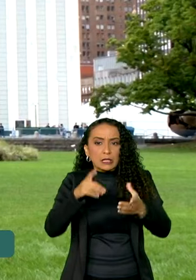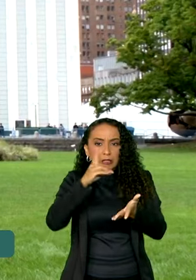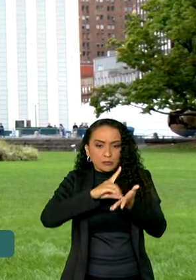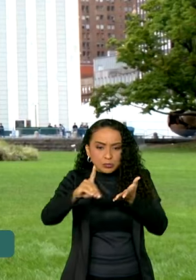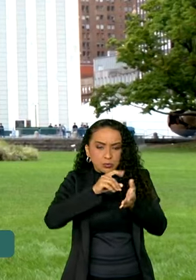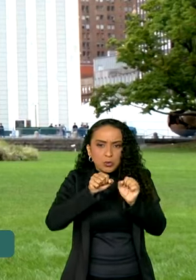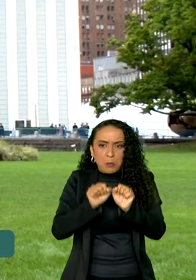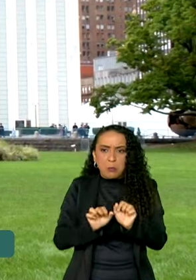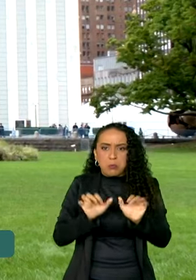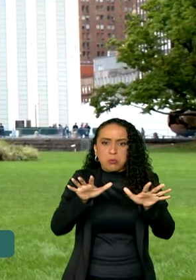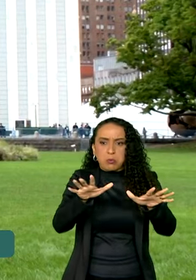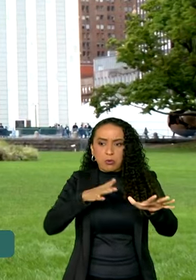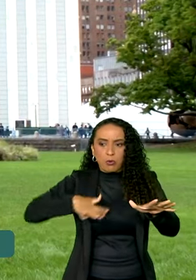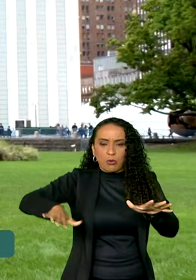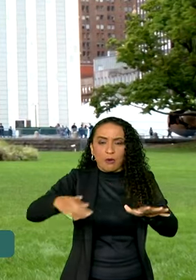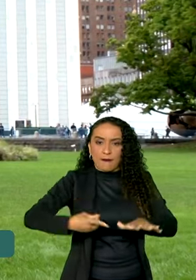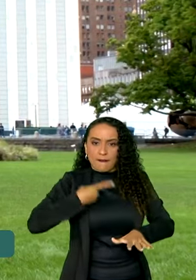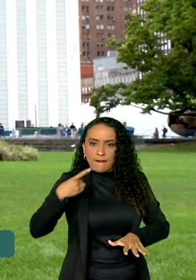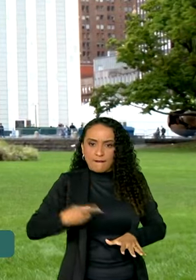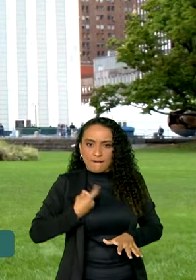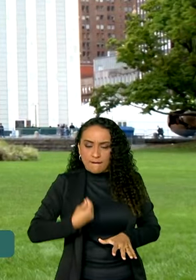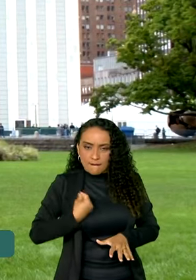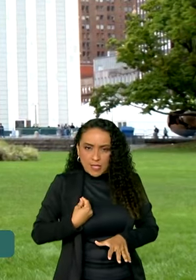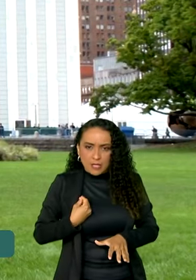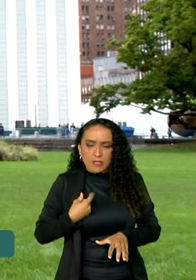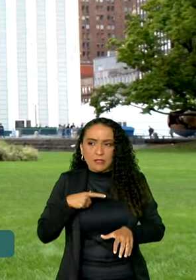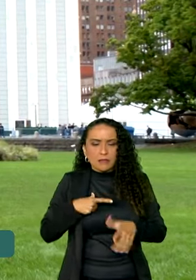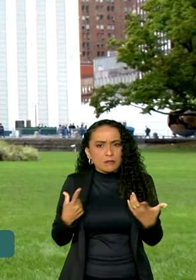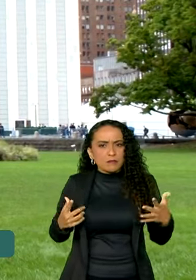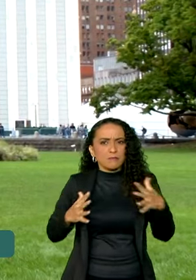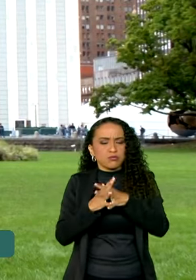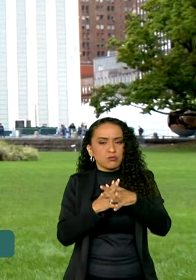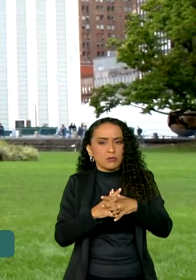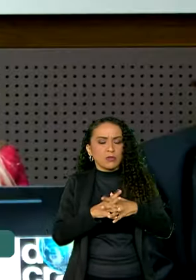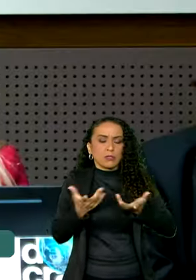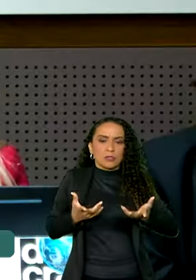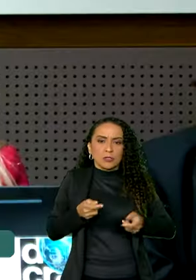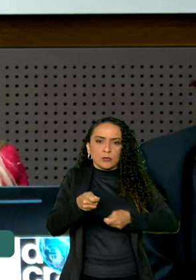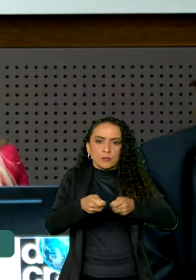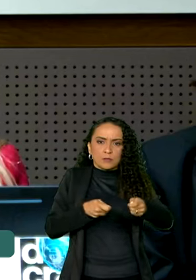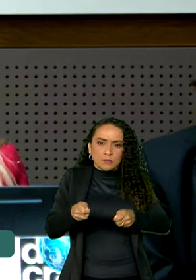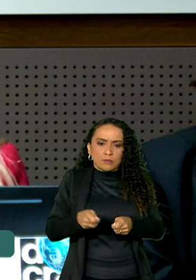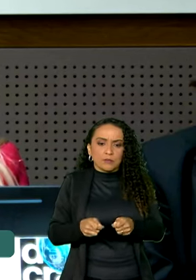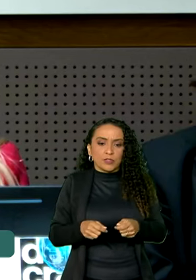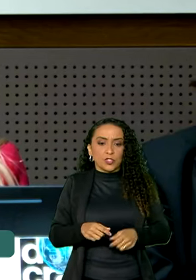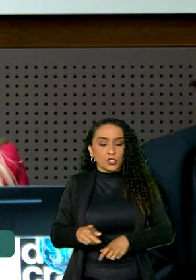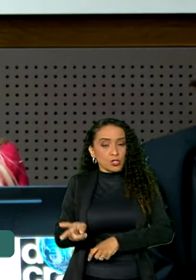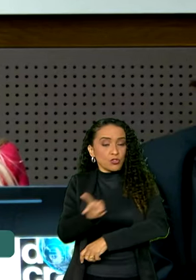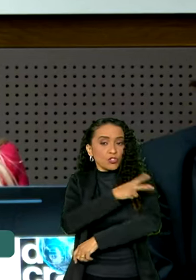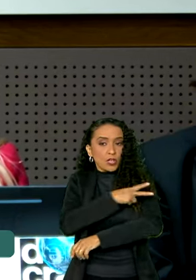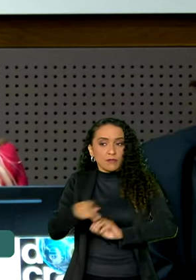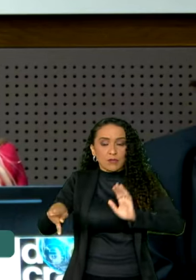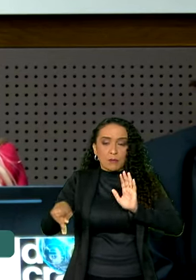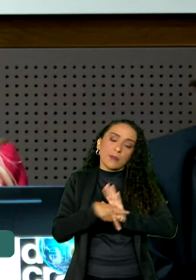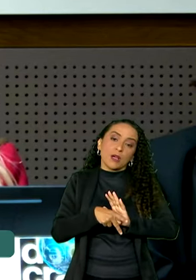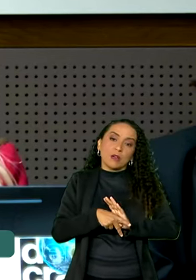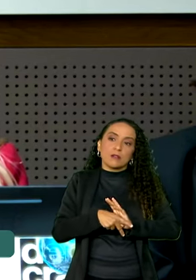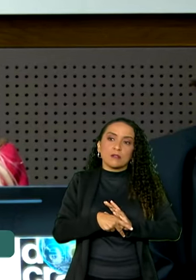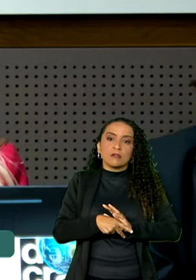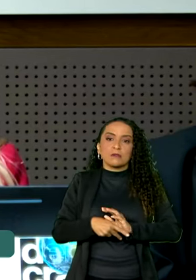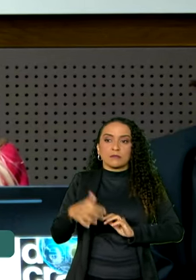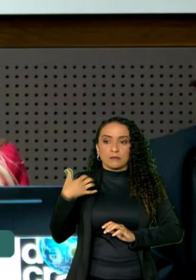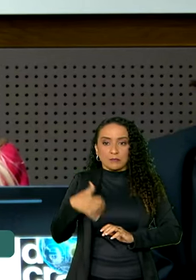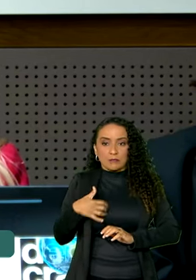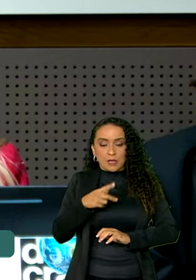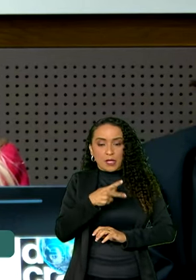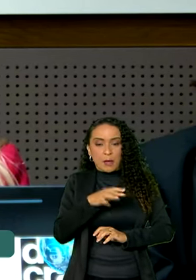incentivando comportamentos extremistas, que têm minado os regimes democráticos. O chefe de governo da Espanha, Pedro Sánchez, destacou a